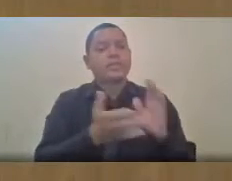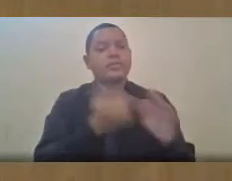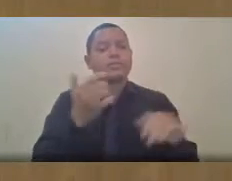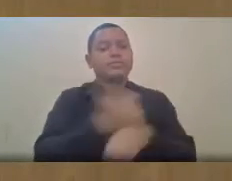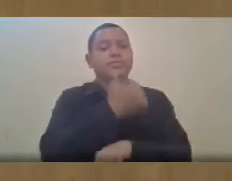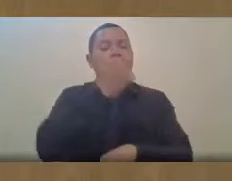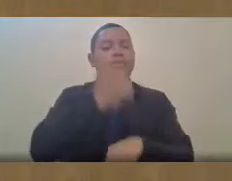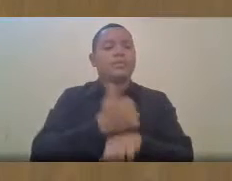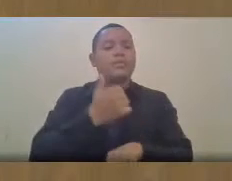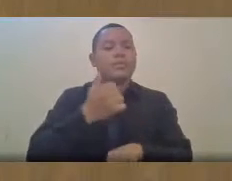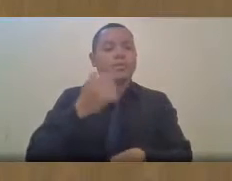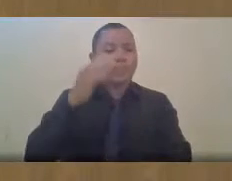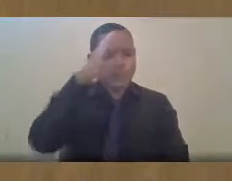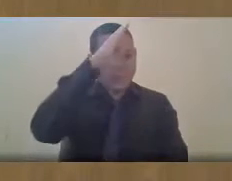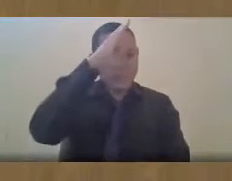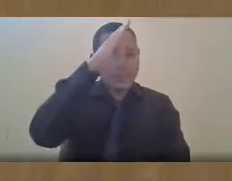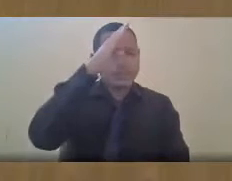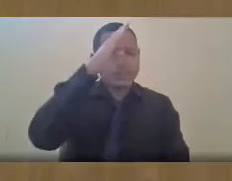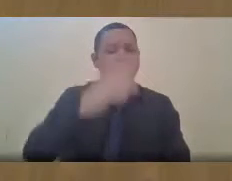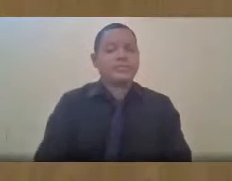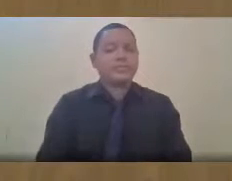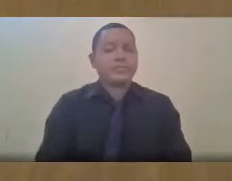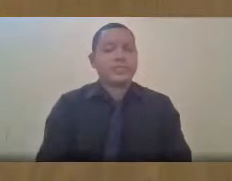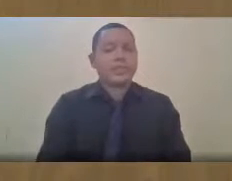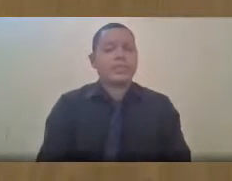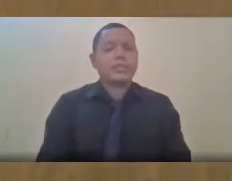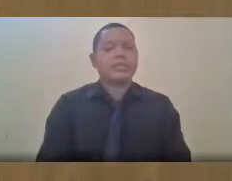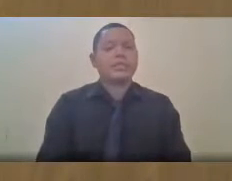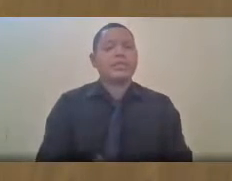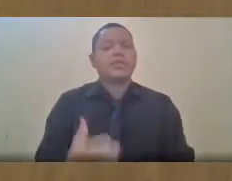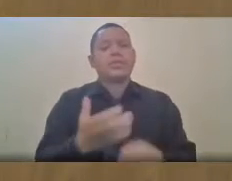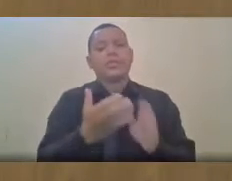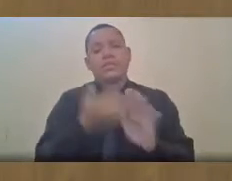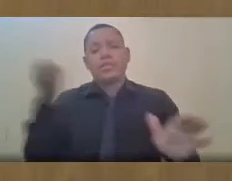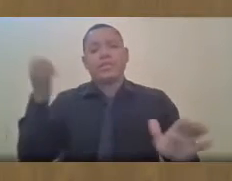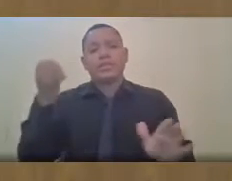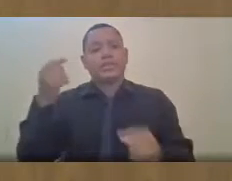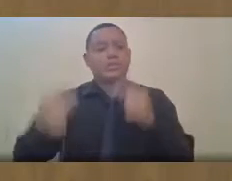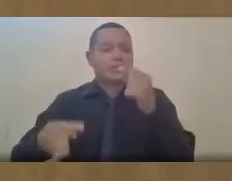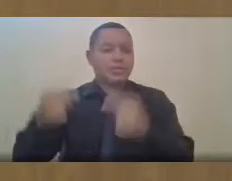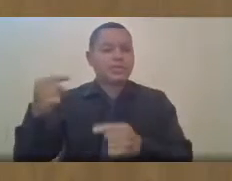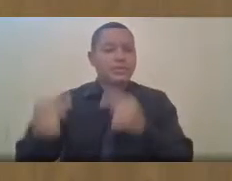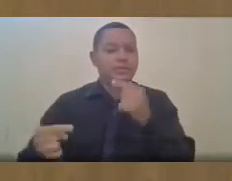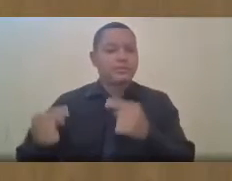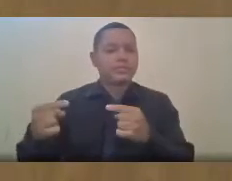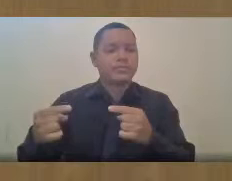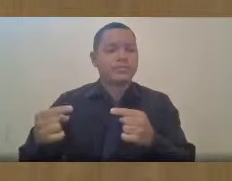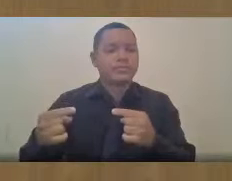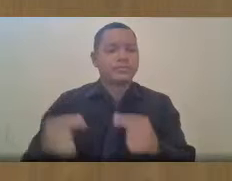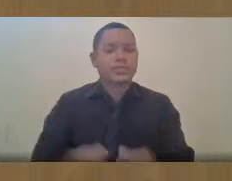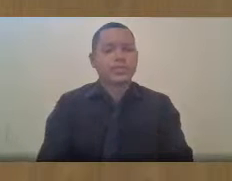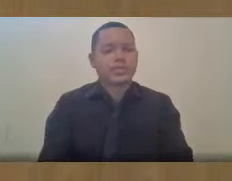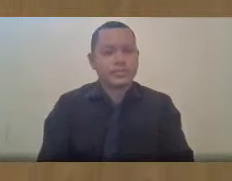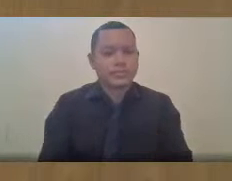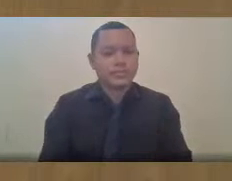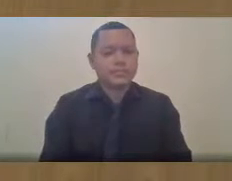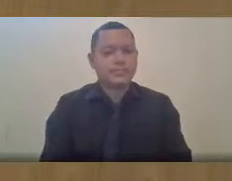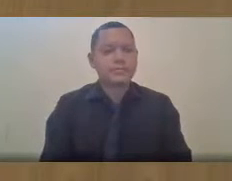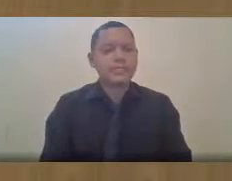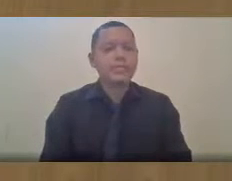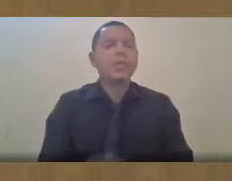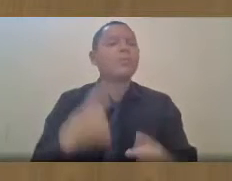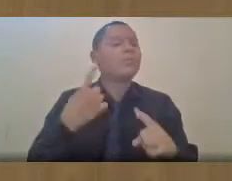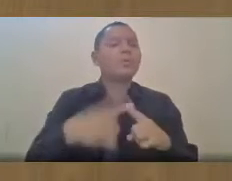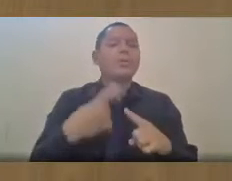dar um chute nele, dar uma rasteira nele, tirar ele do cenário político. Dá uma rasteira no Bolsonaro. Por quê?